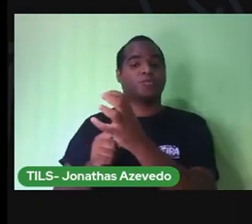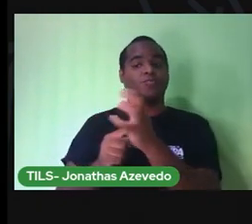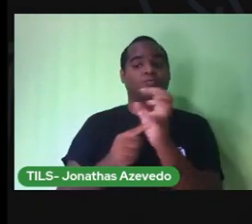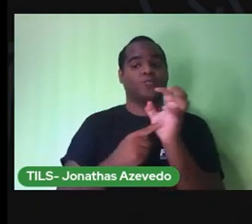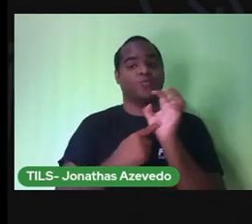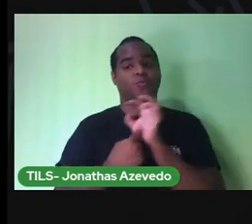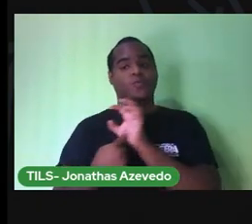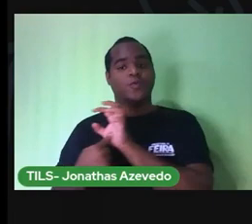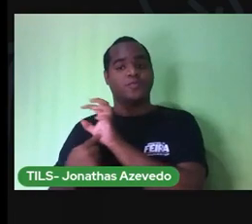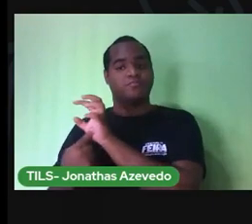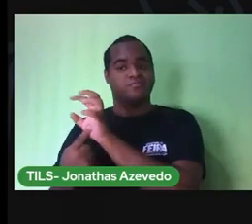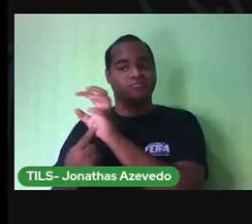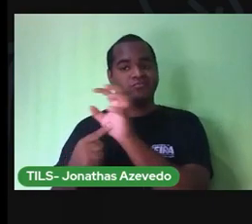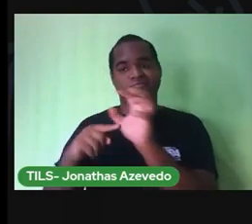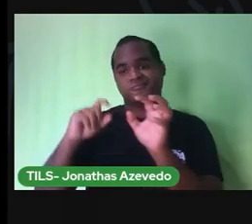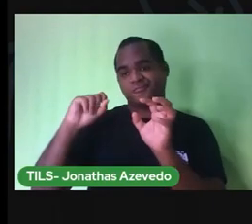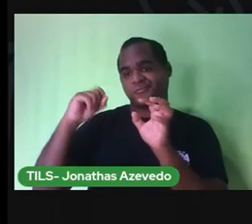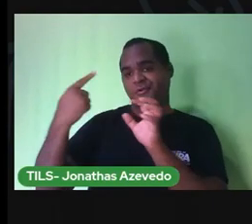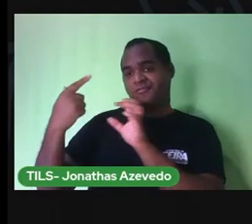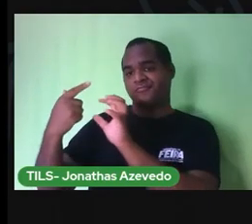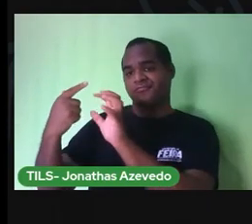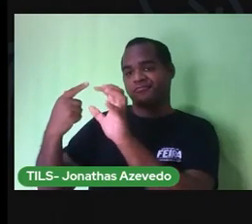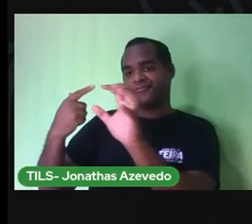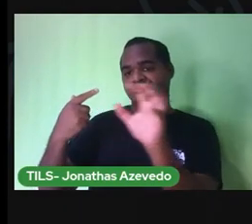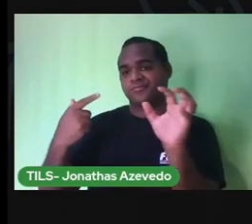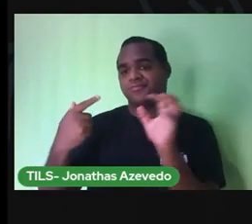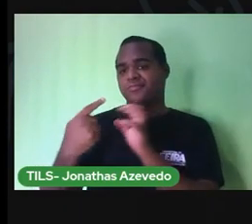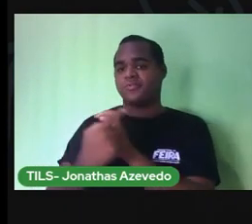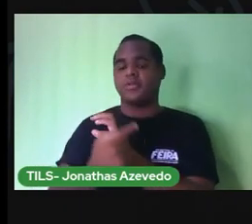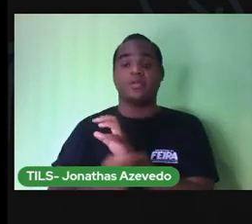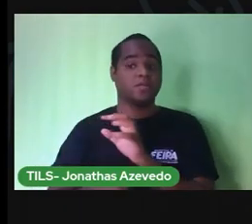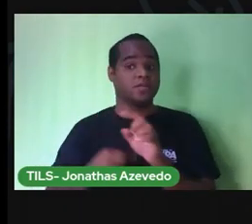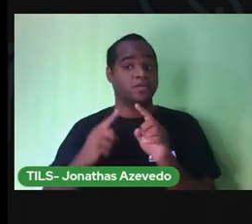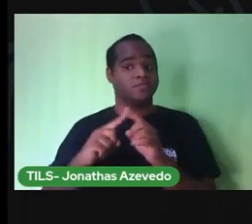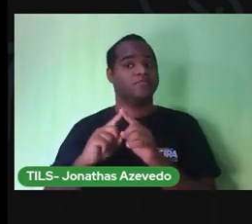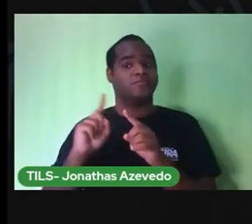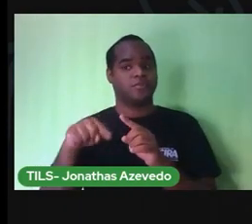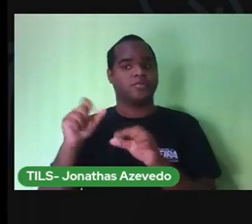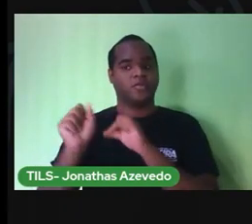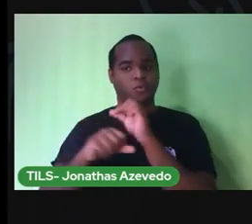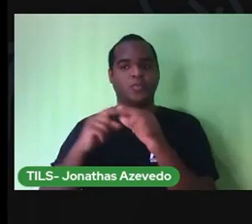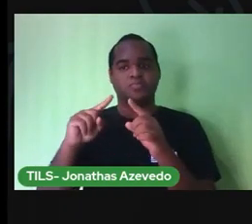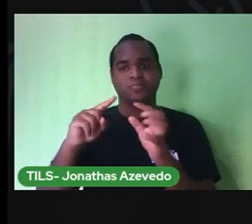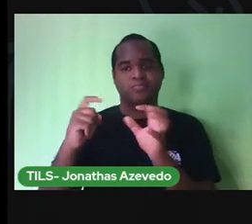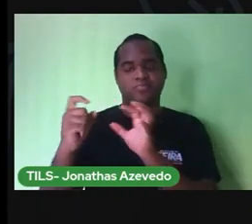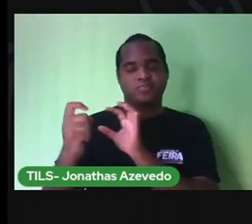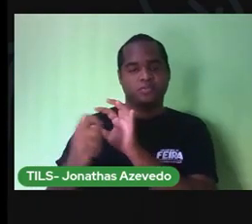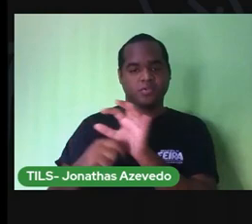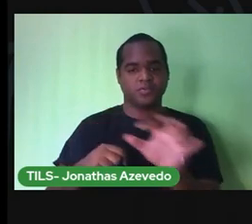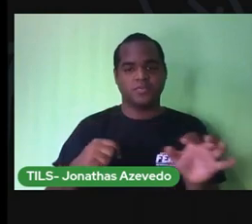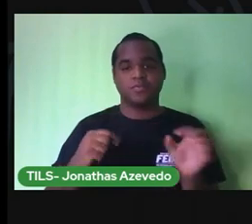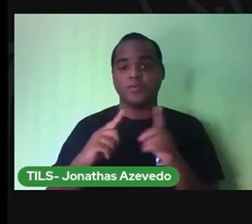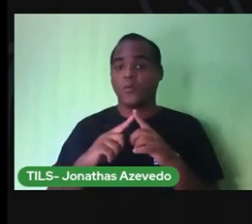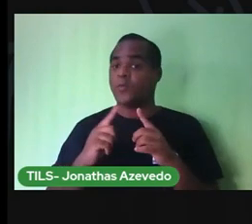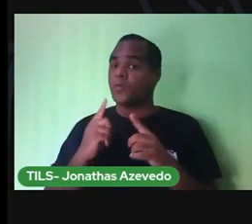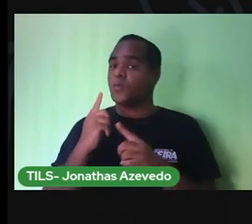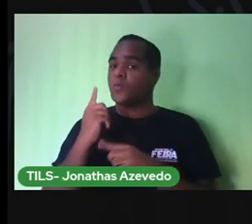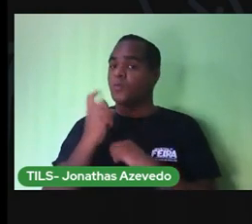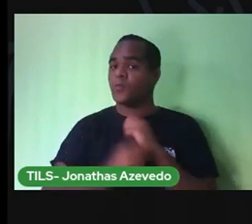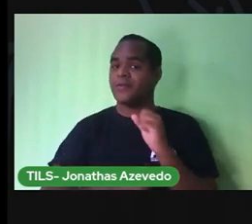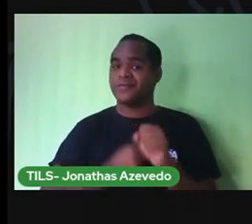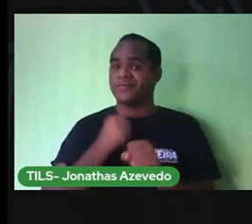volta na órbita do sol. Leva um